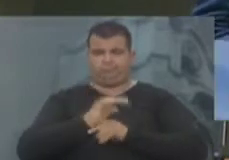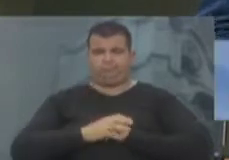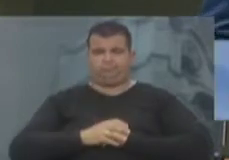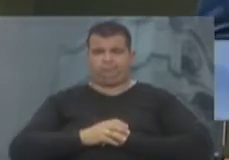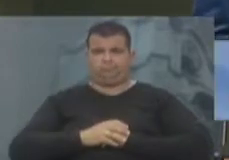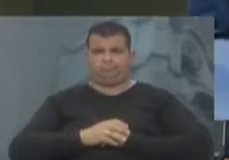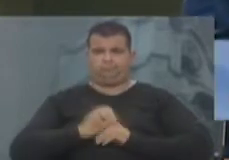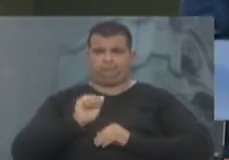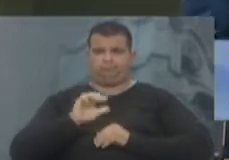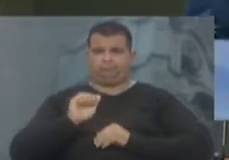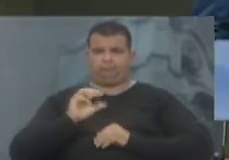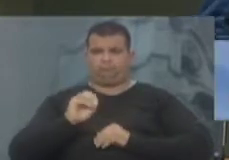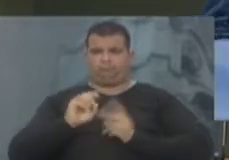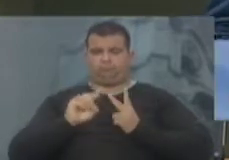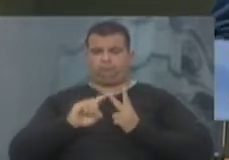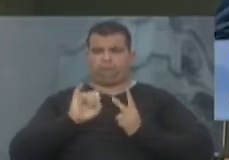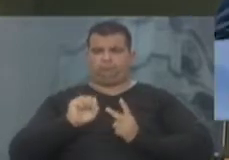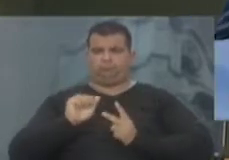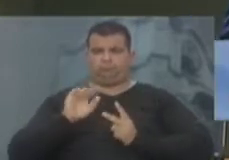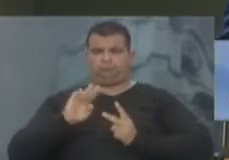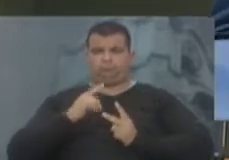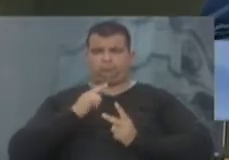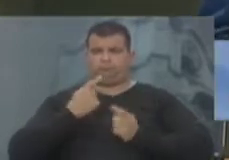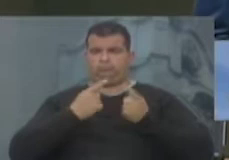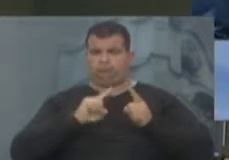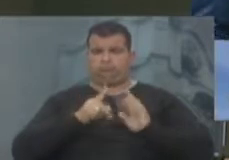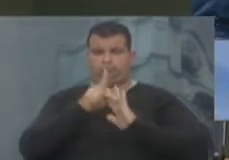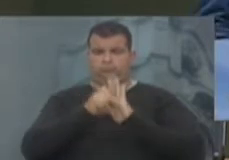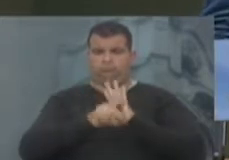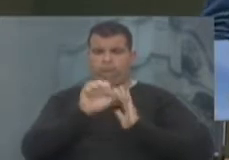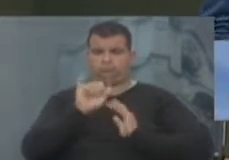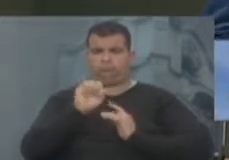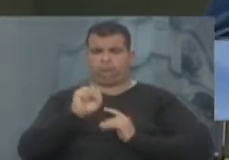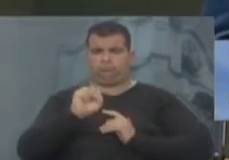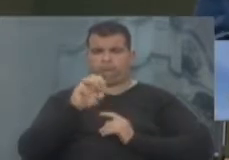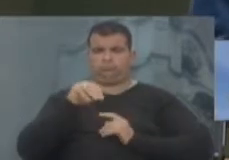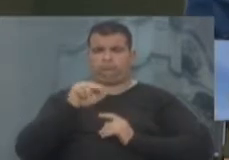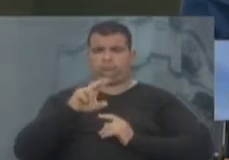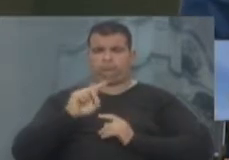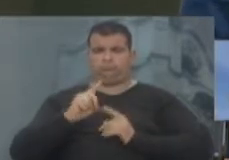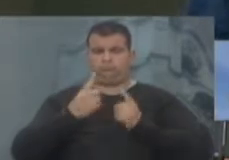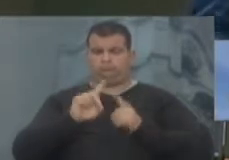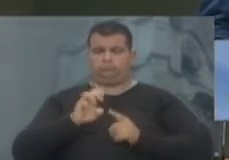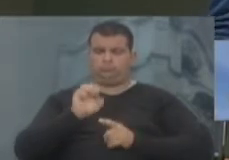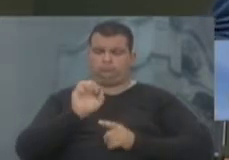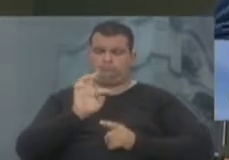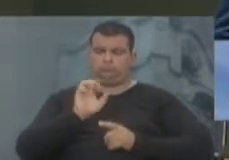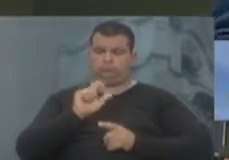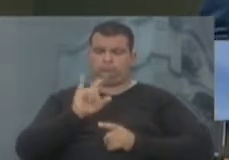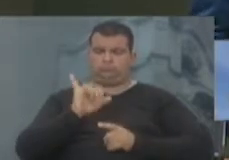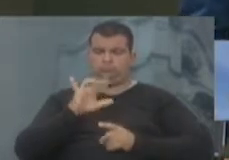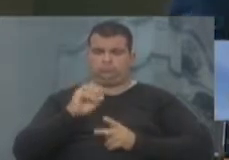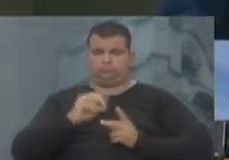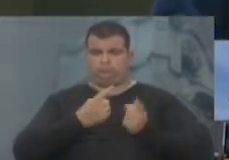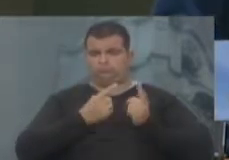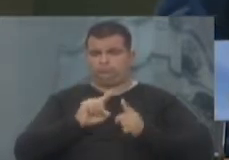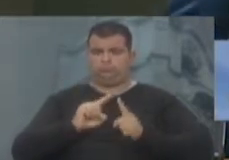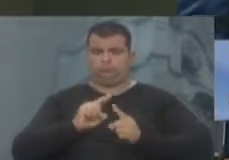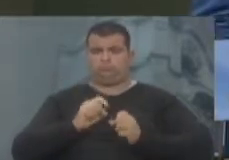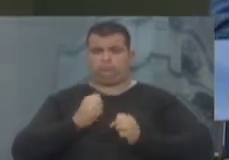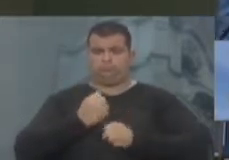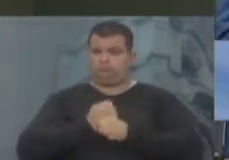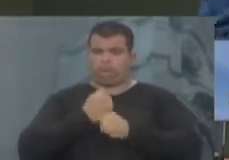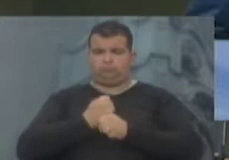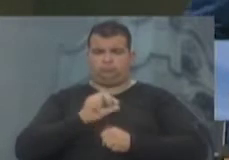A CAU e a IAB já estiveram contra os projetos do Cais Mauá, a CAU e a IAB já estiveram contra o Pontal do Estaleiro, já estiveram contra a reforma da Orla,